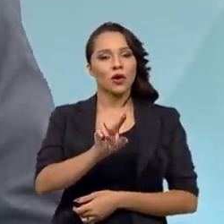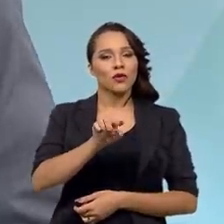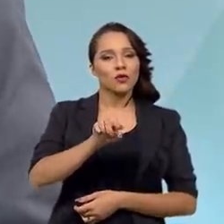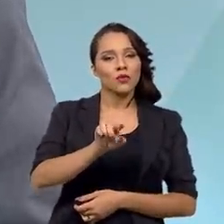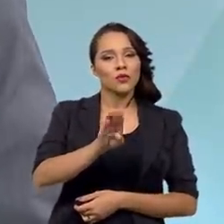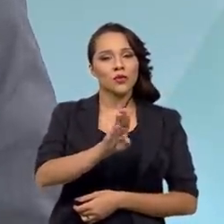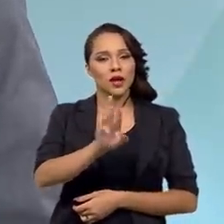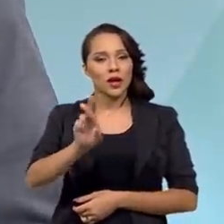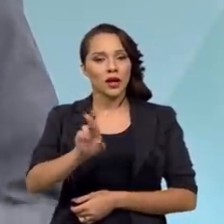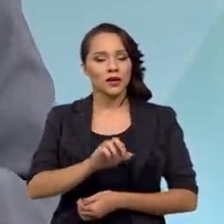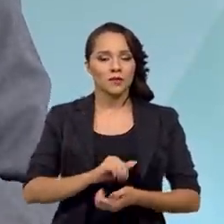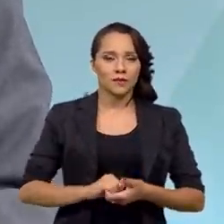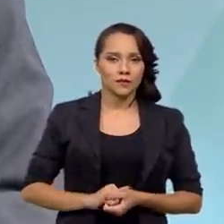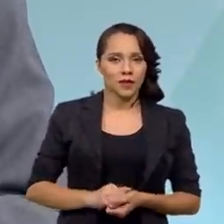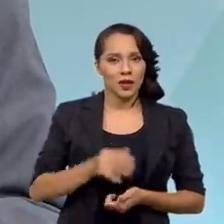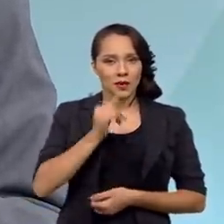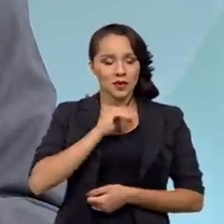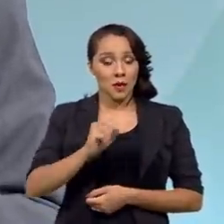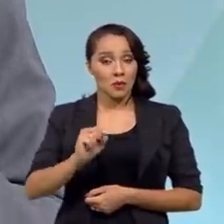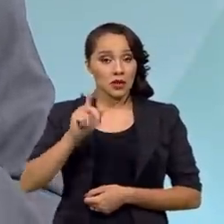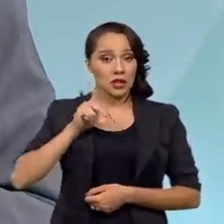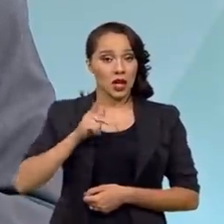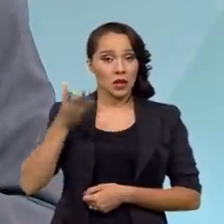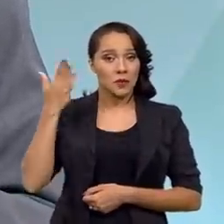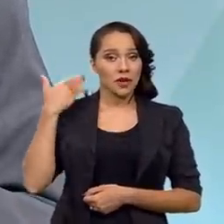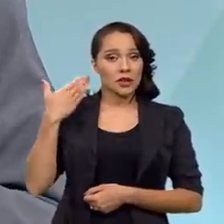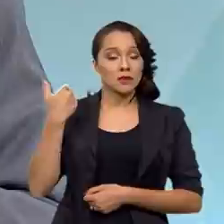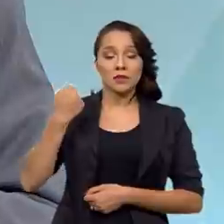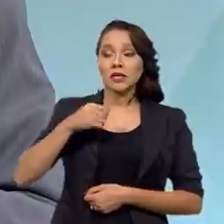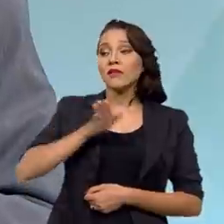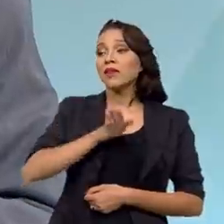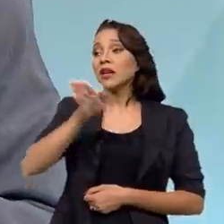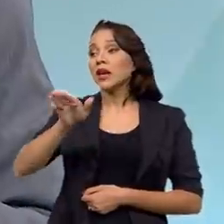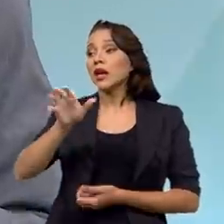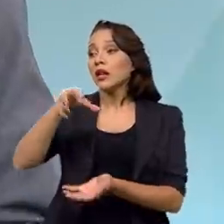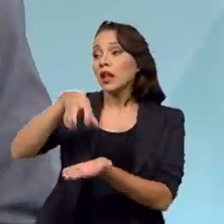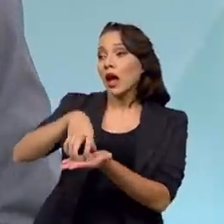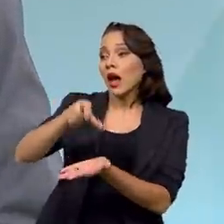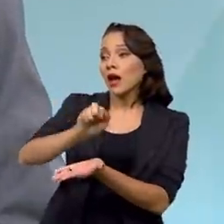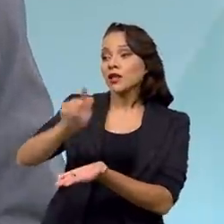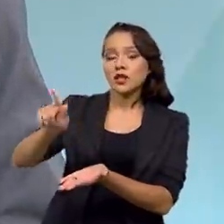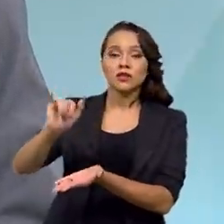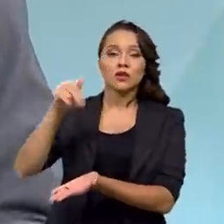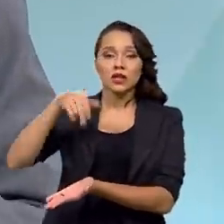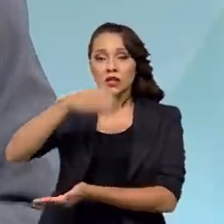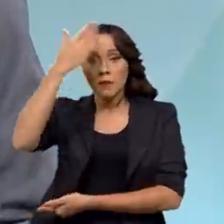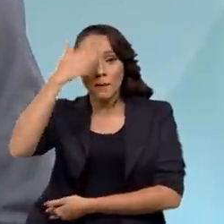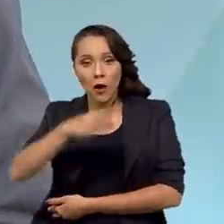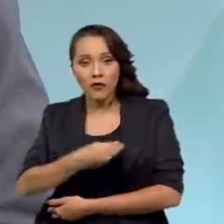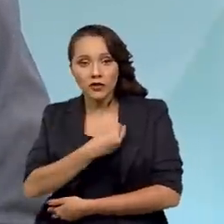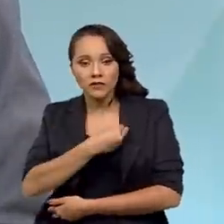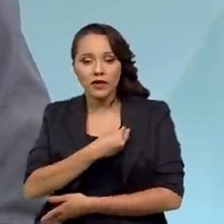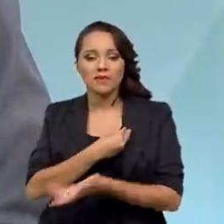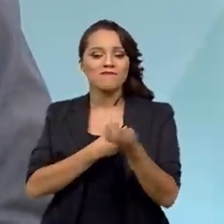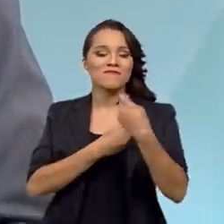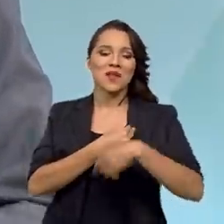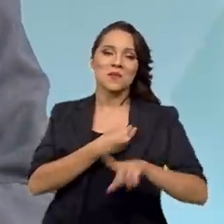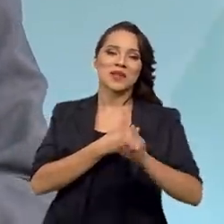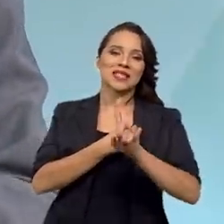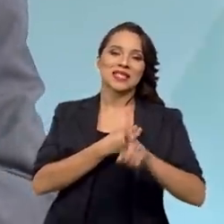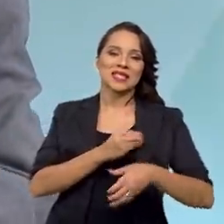Então, por exemplo, o aposentado que antes tinha que, numa agência do INSS, fazer prova de vida, não precisa mais.